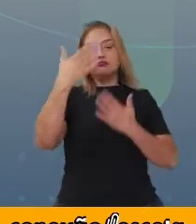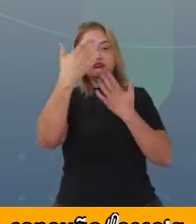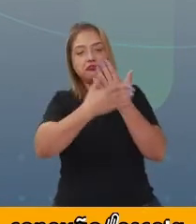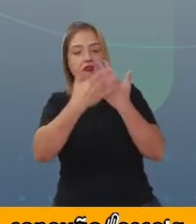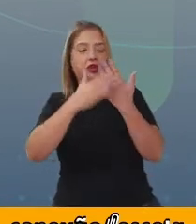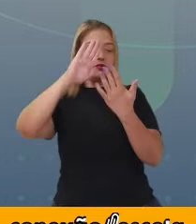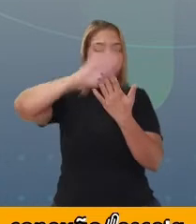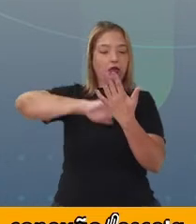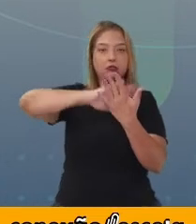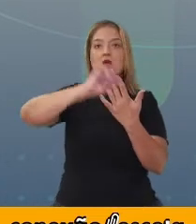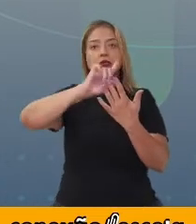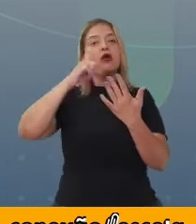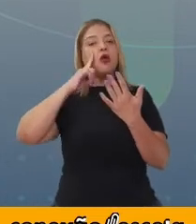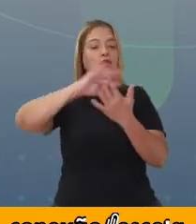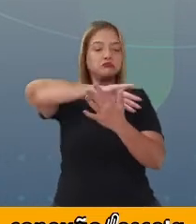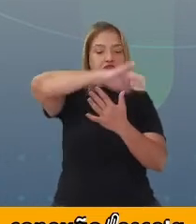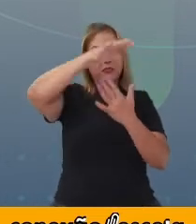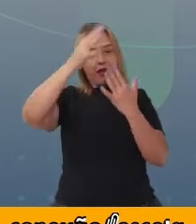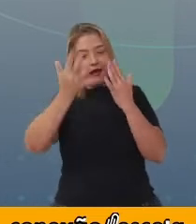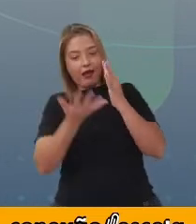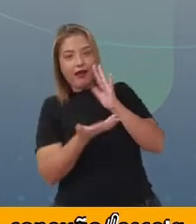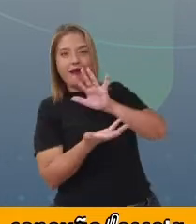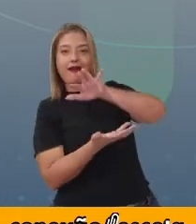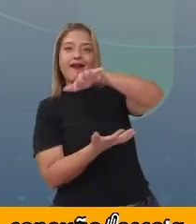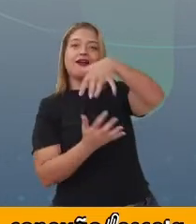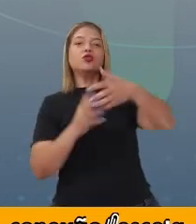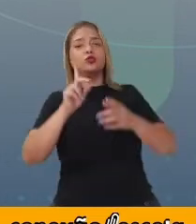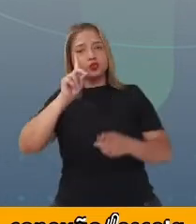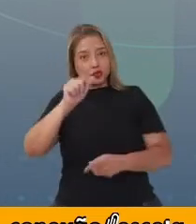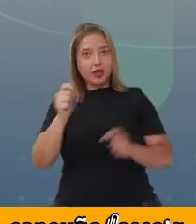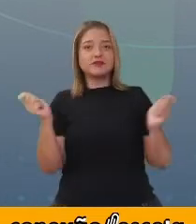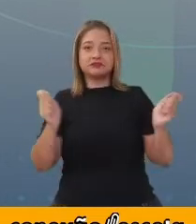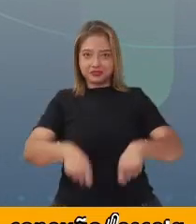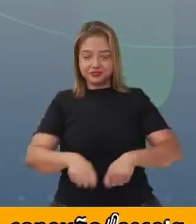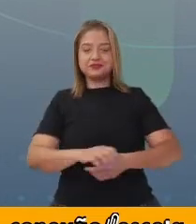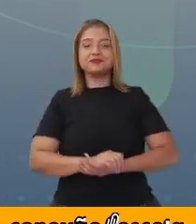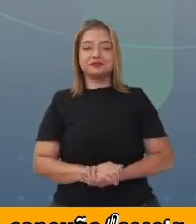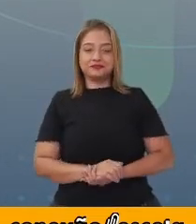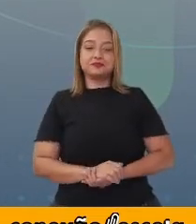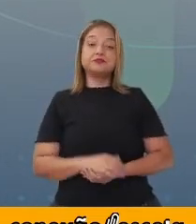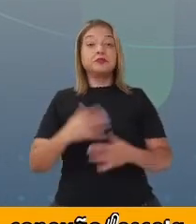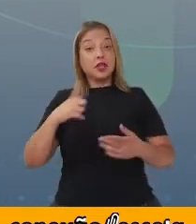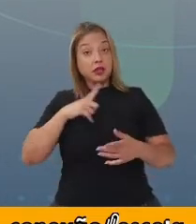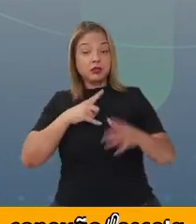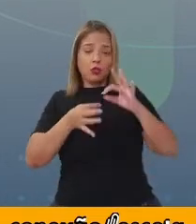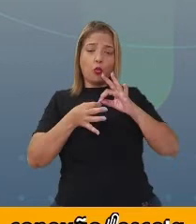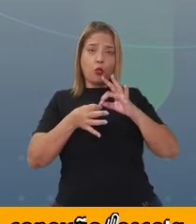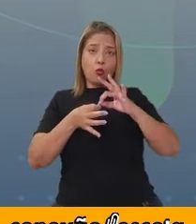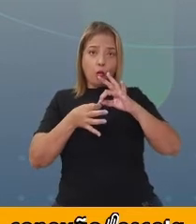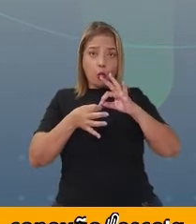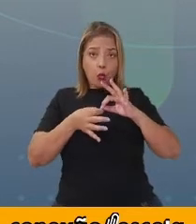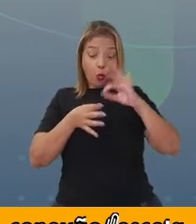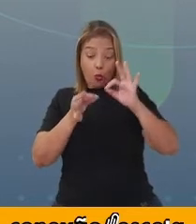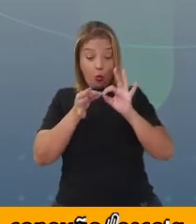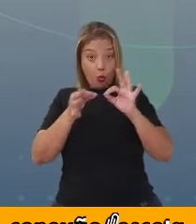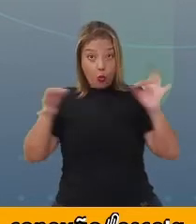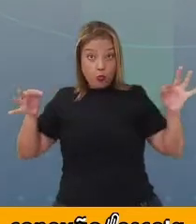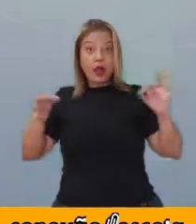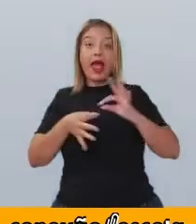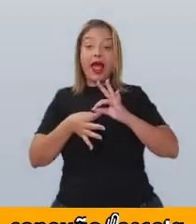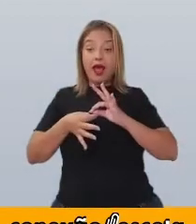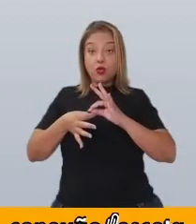mas dos três lados. Então, a gente tem comprimento, altura e também